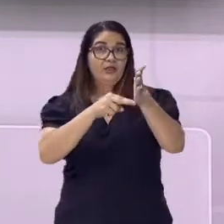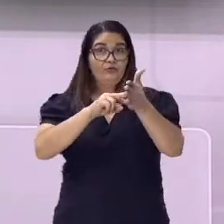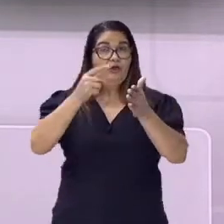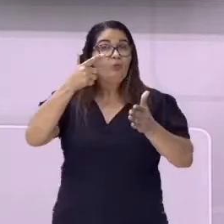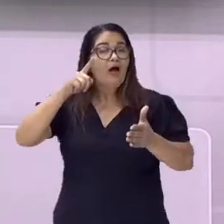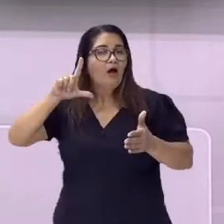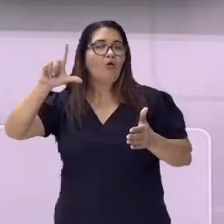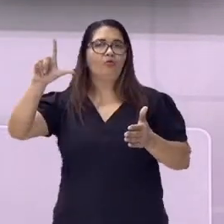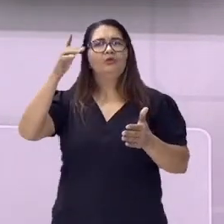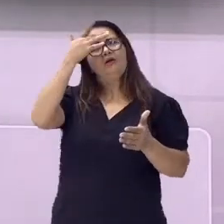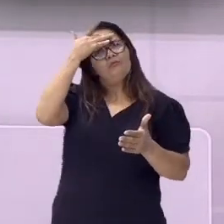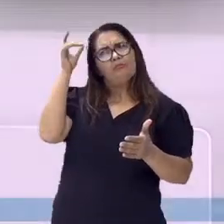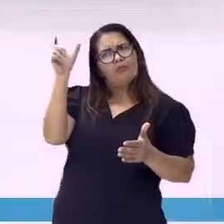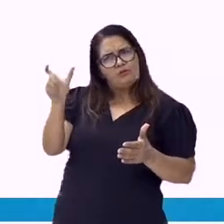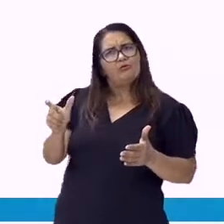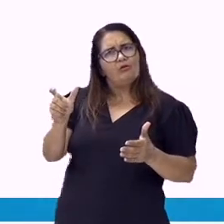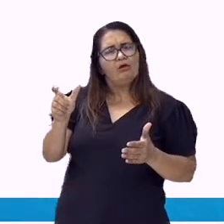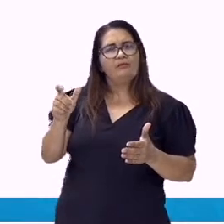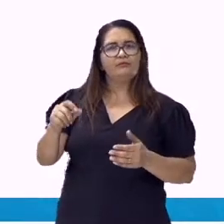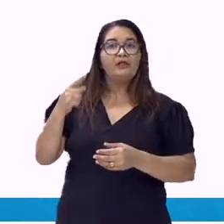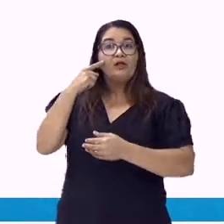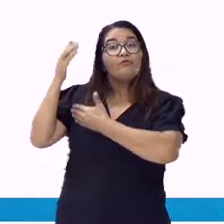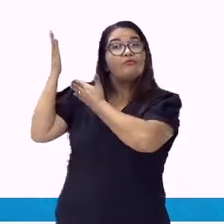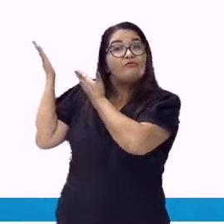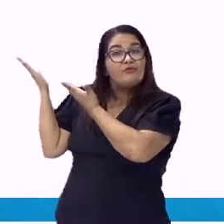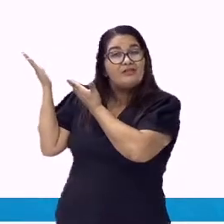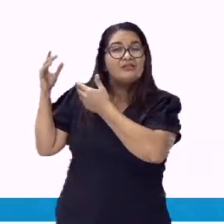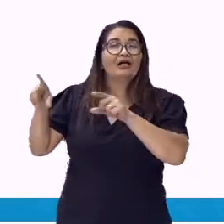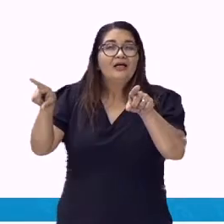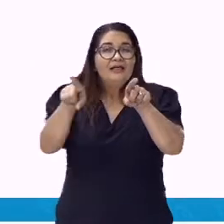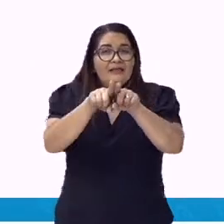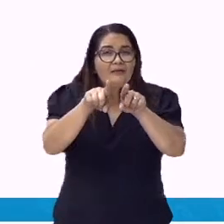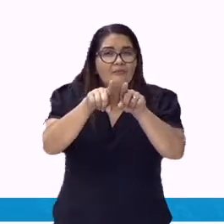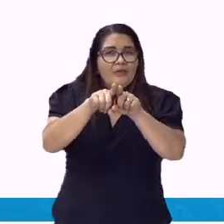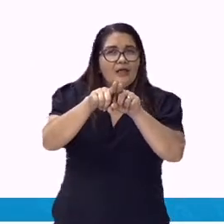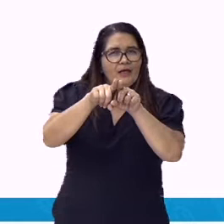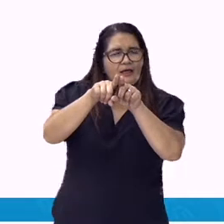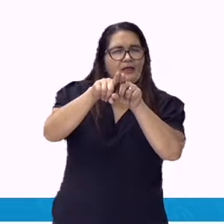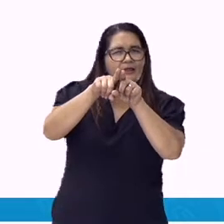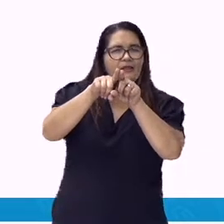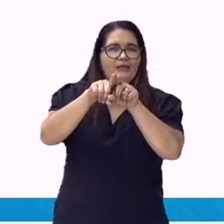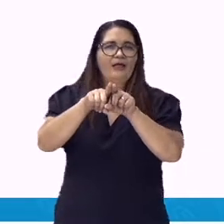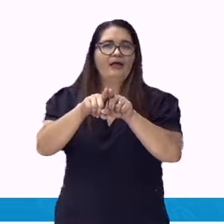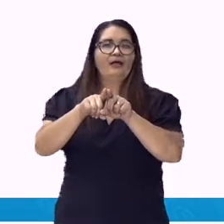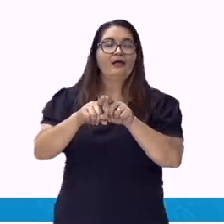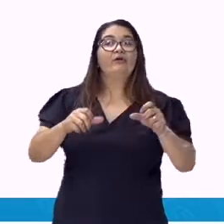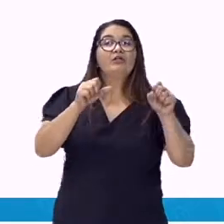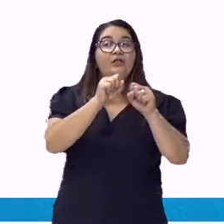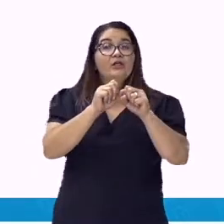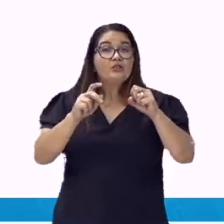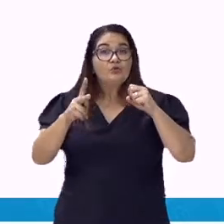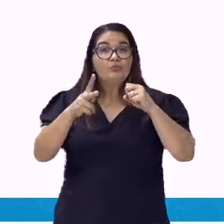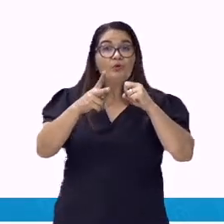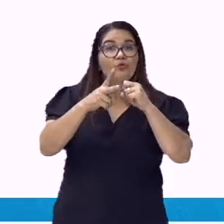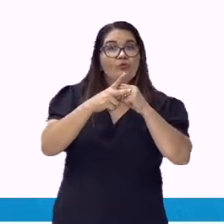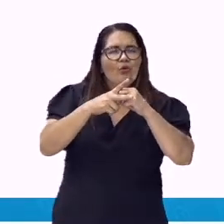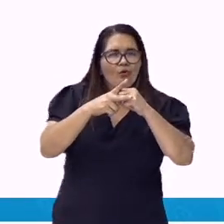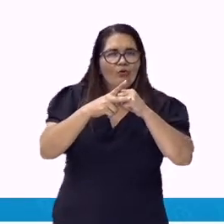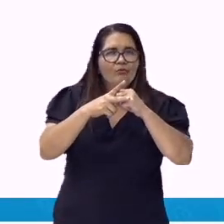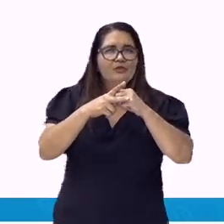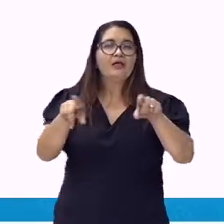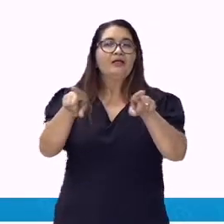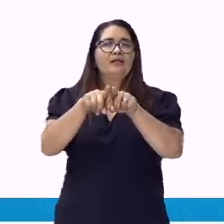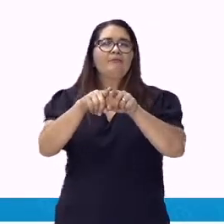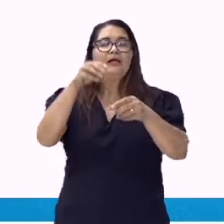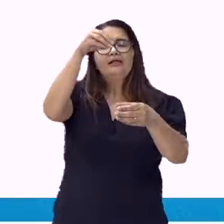tabela, também há locuções pronominais que têm o mesmo valor de pronomes indefinidos. São as construções